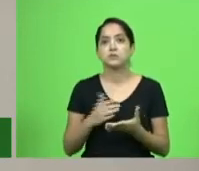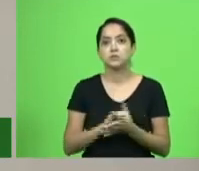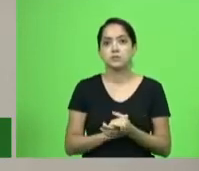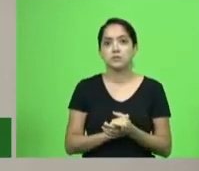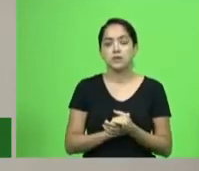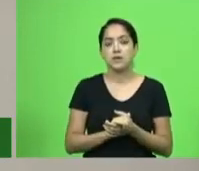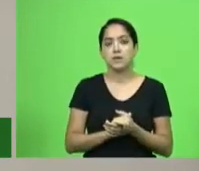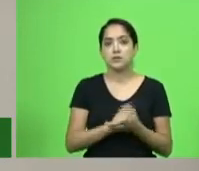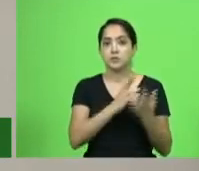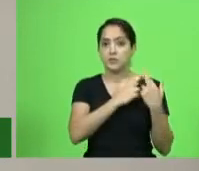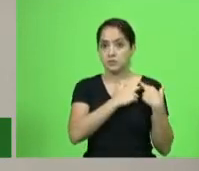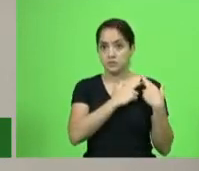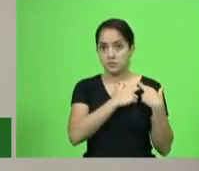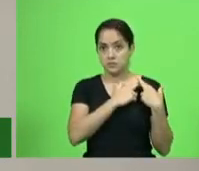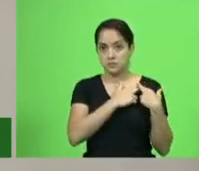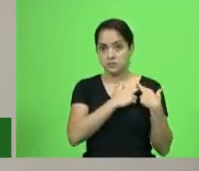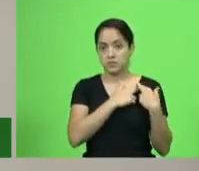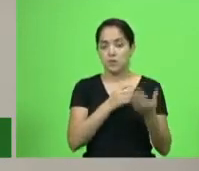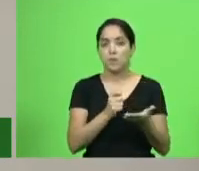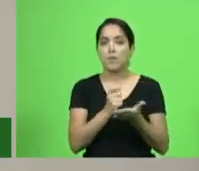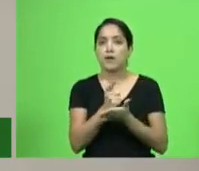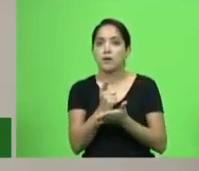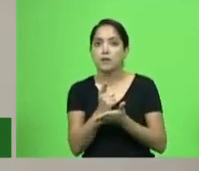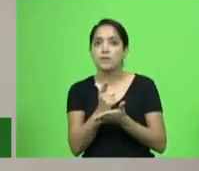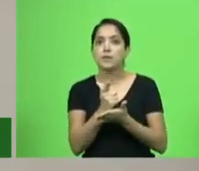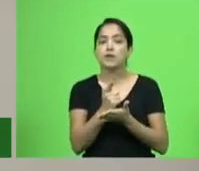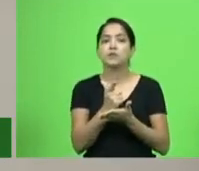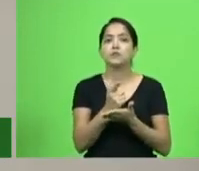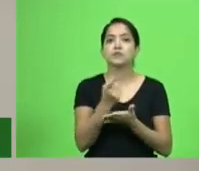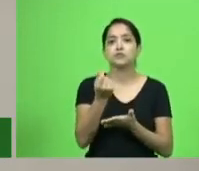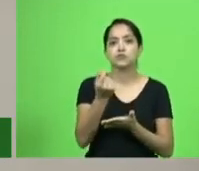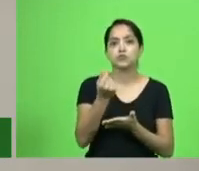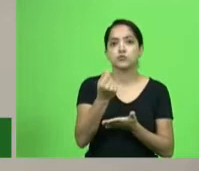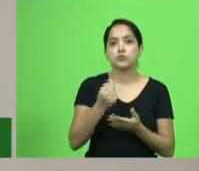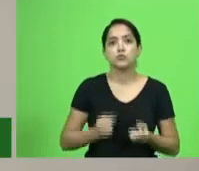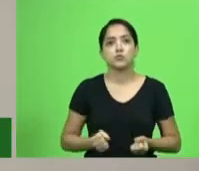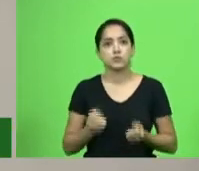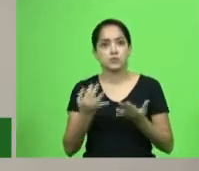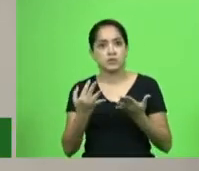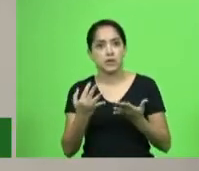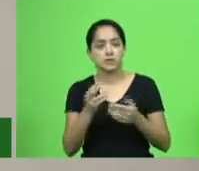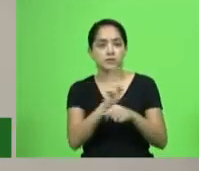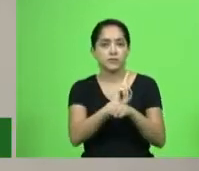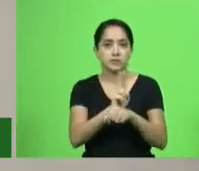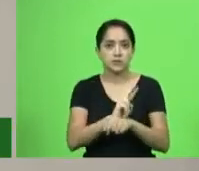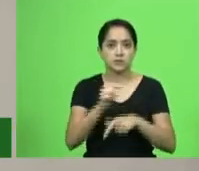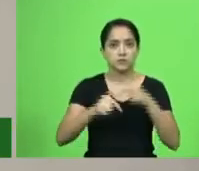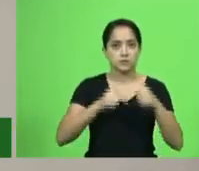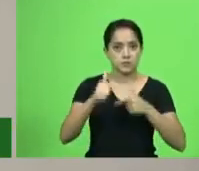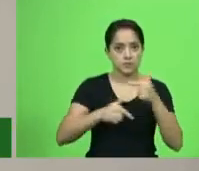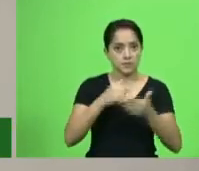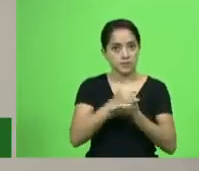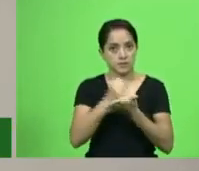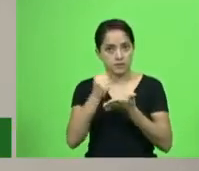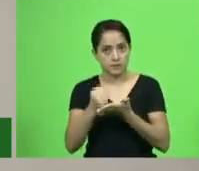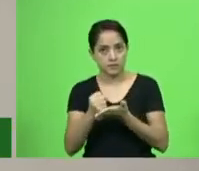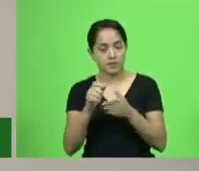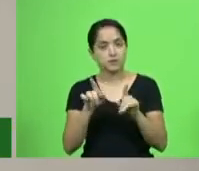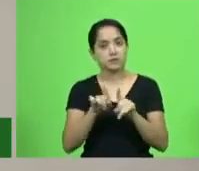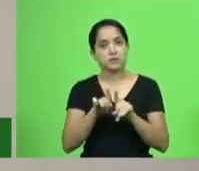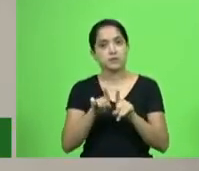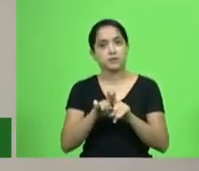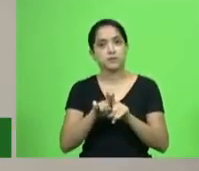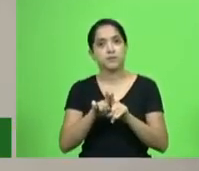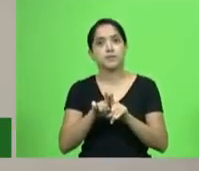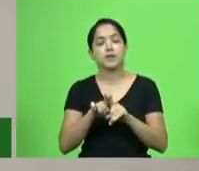responsabilidades das partes quanto ao pagamento dos custos operacionais, fiscalização dos serviços da contratada e ainda sobre as